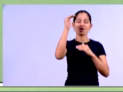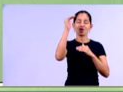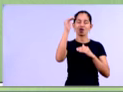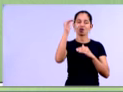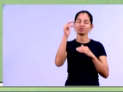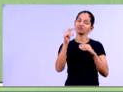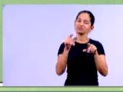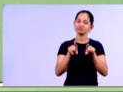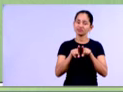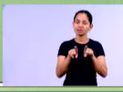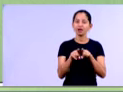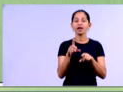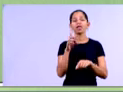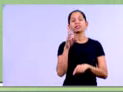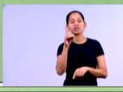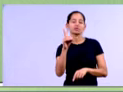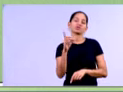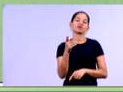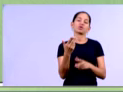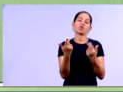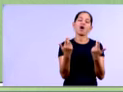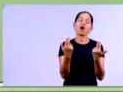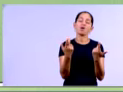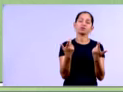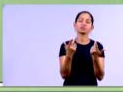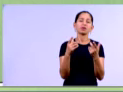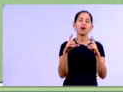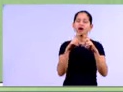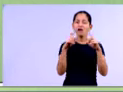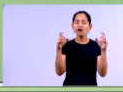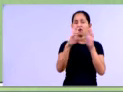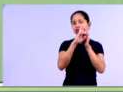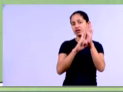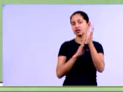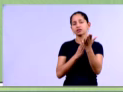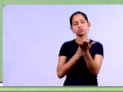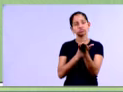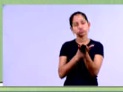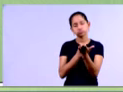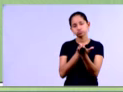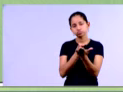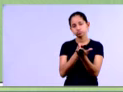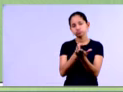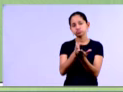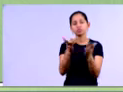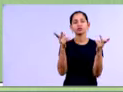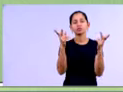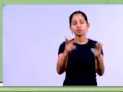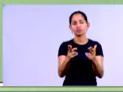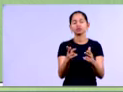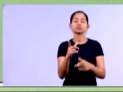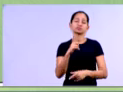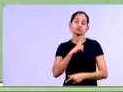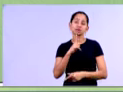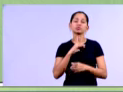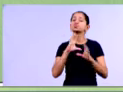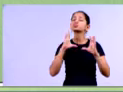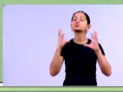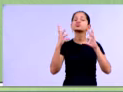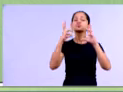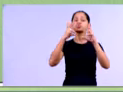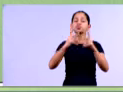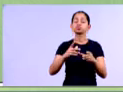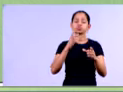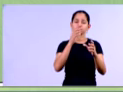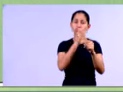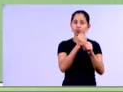as deduções também pela receita líquida, ok, gente? A regra básica é essa daí, é justamente essa daí. Todas as contas do DRE,